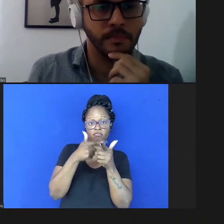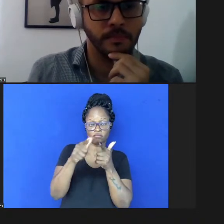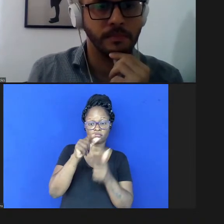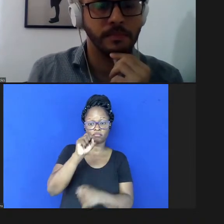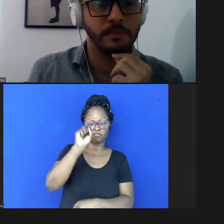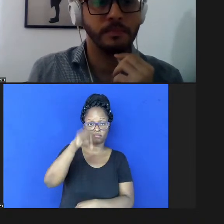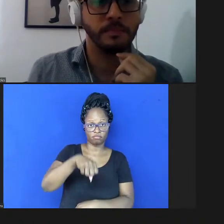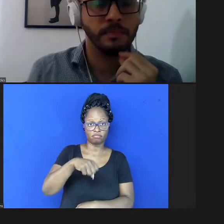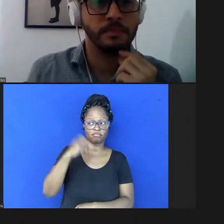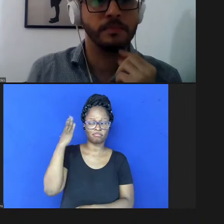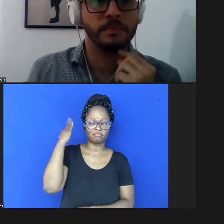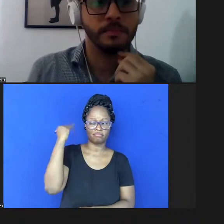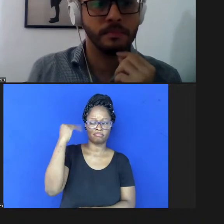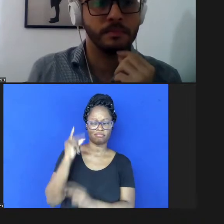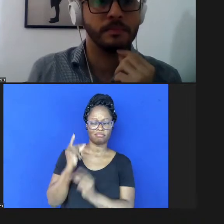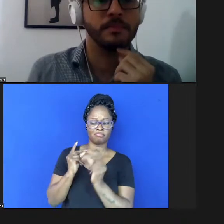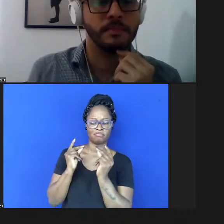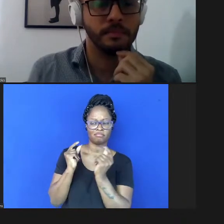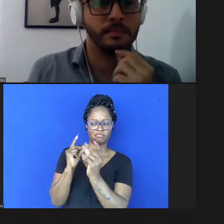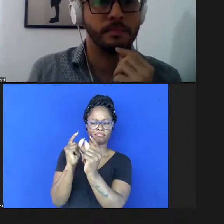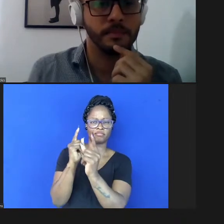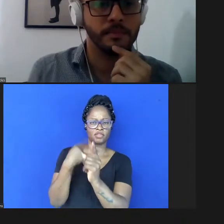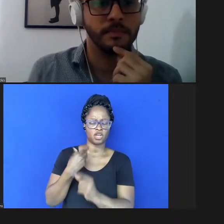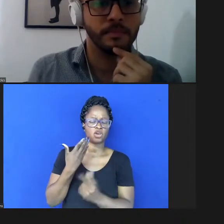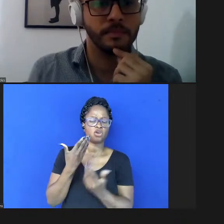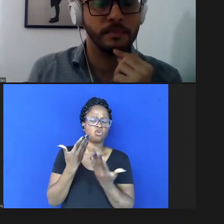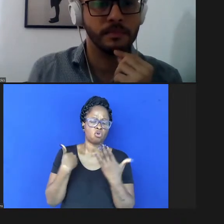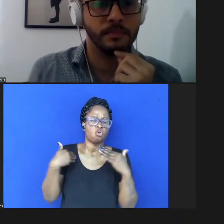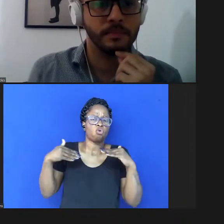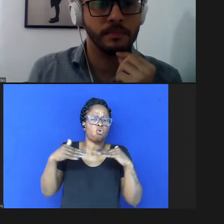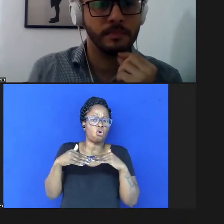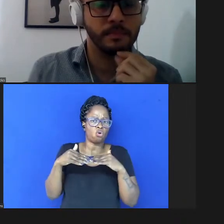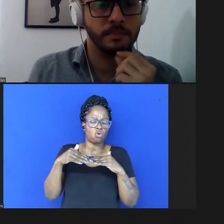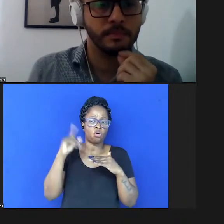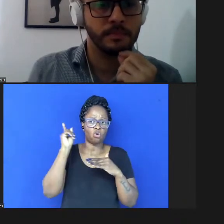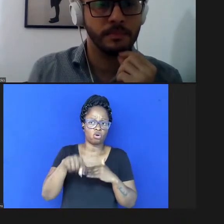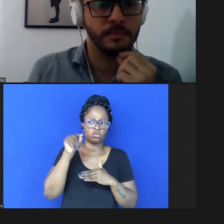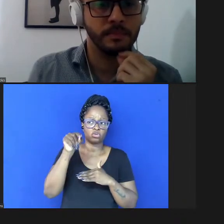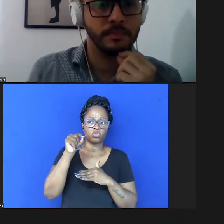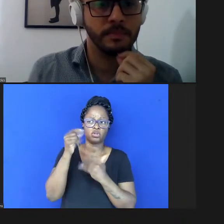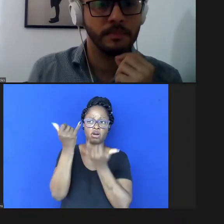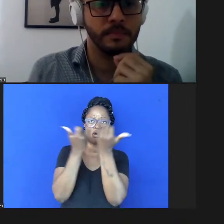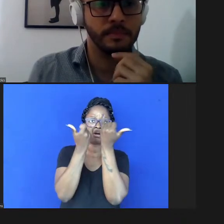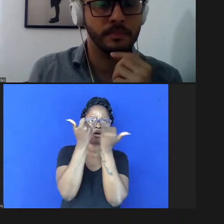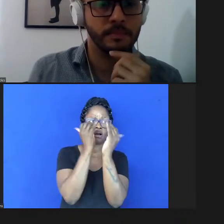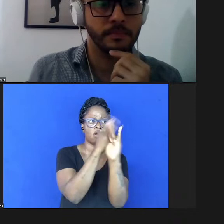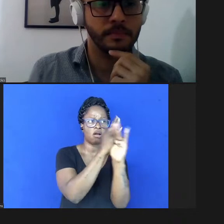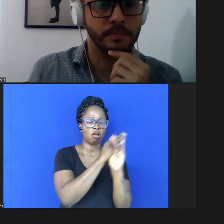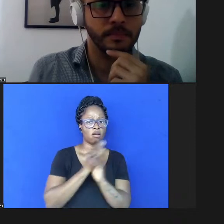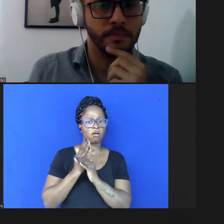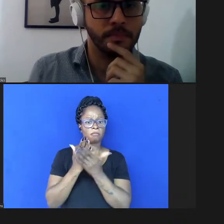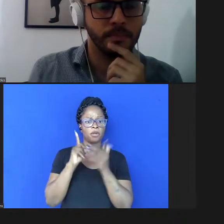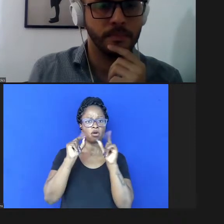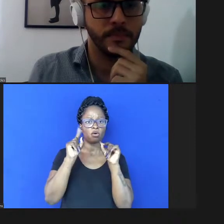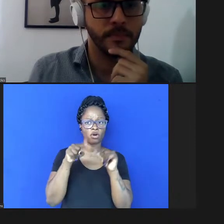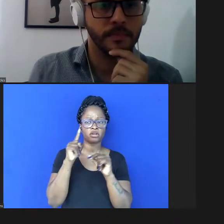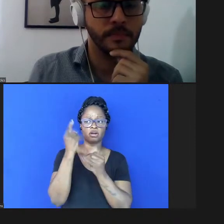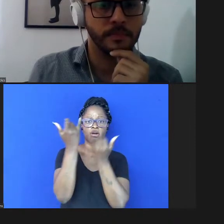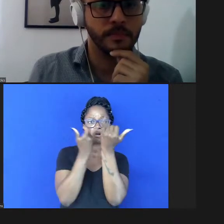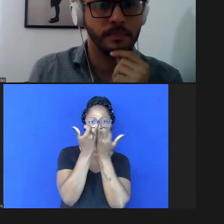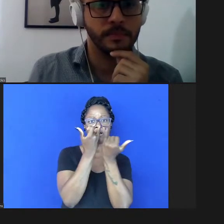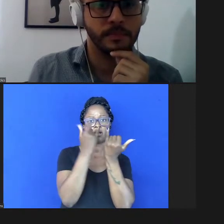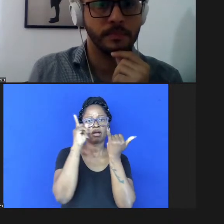eu sempre fui a favor do acesso aberto o meu conceito de acesso aberto é que o acesso seja